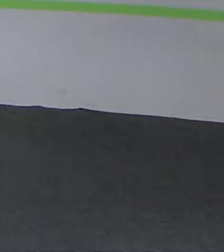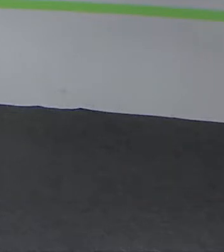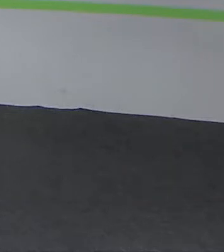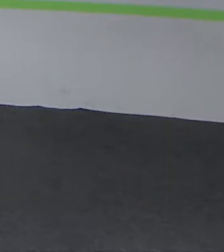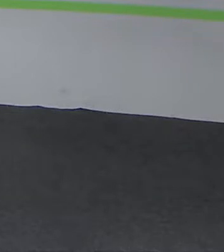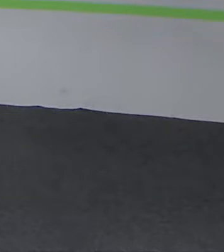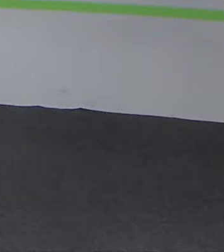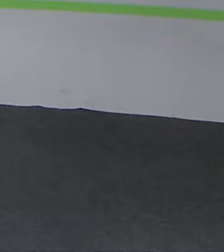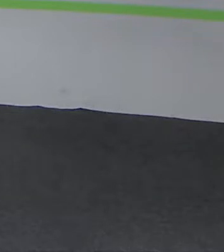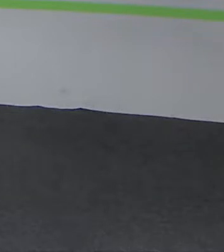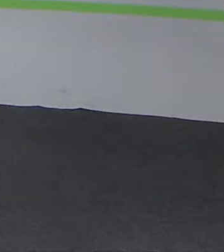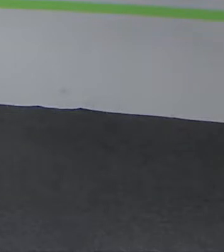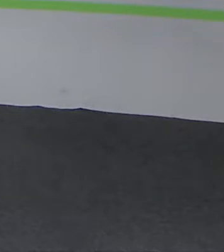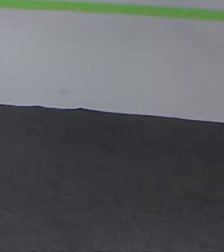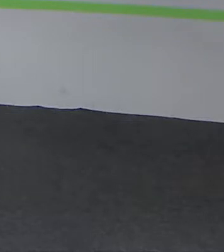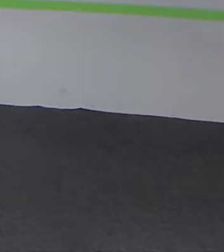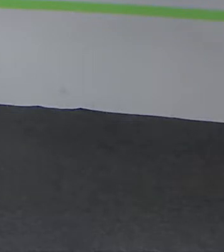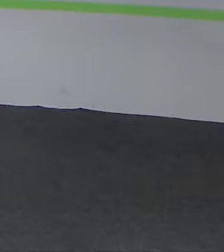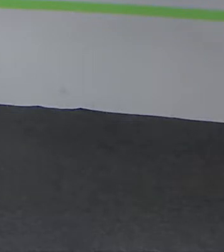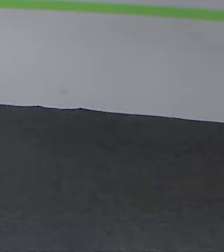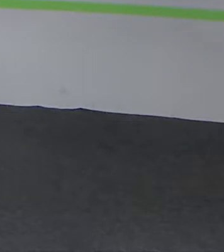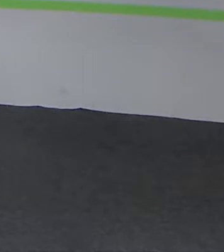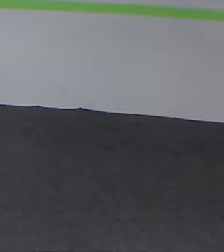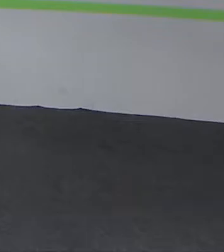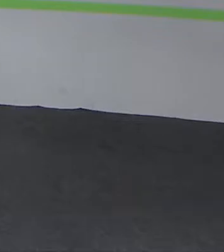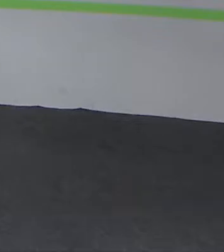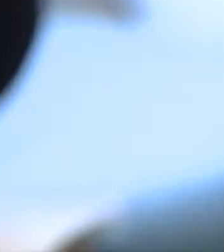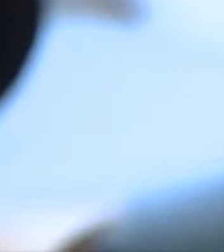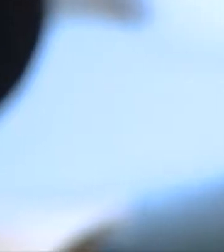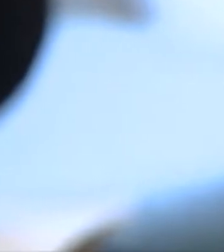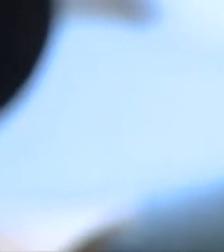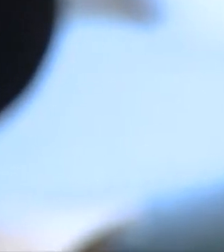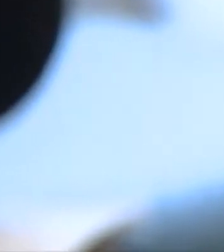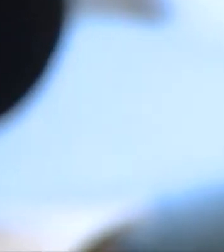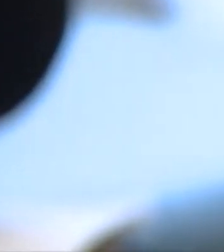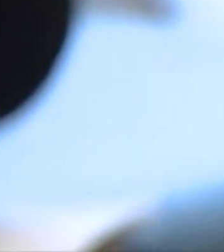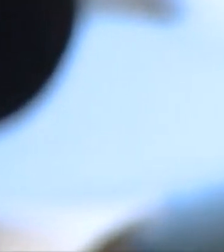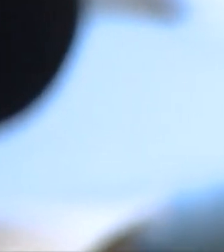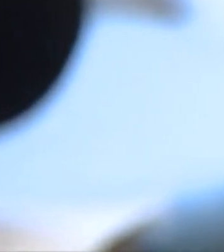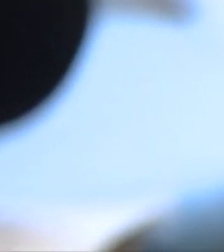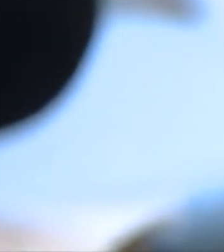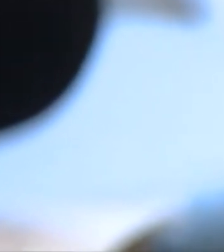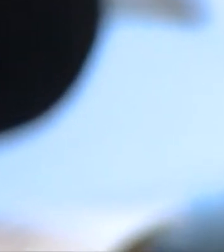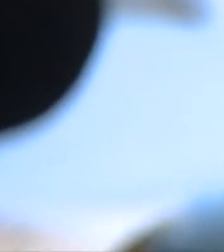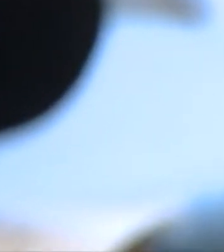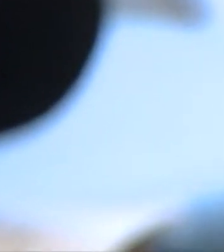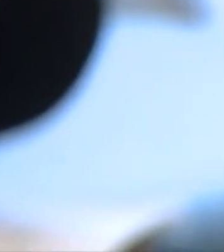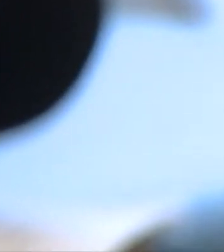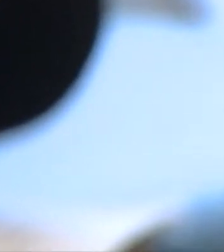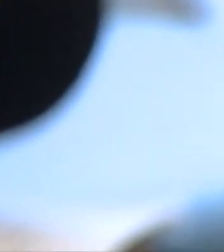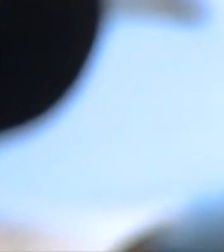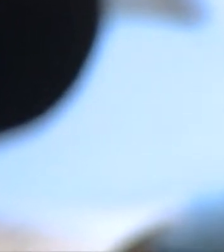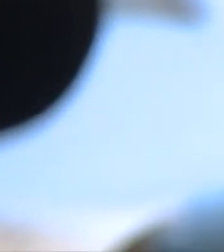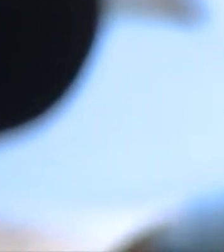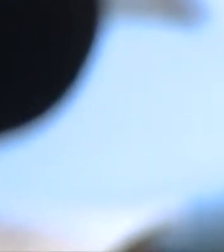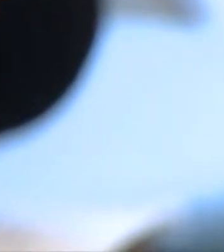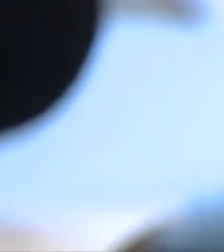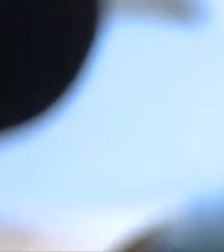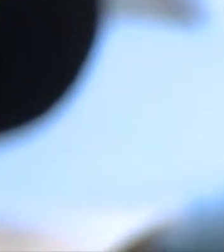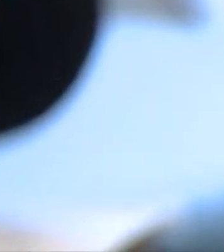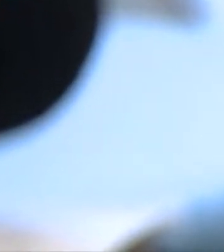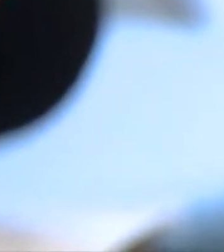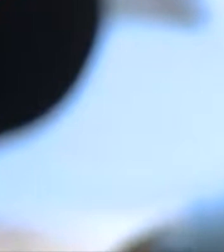publicações continham algum tipo de hostilidade. O monitor é um observatório de violência política online contra